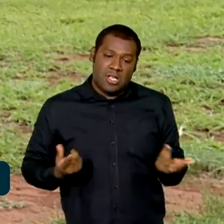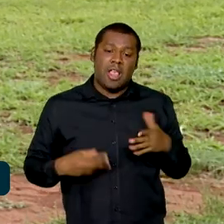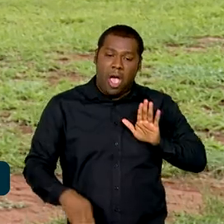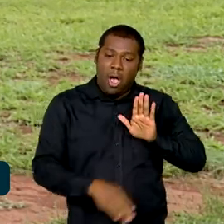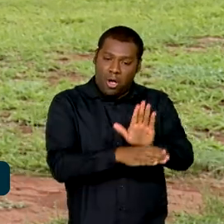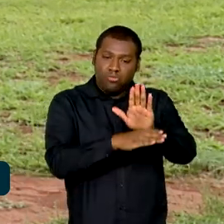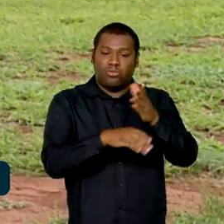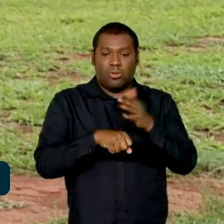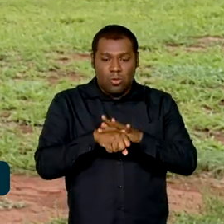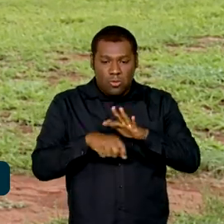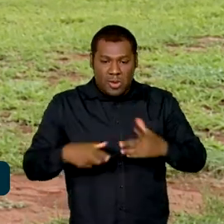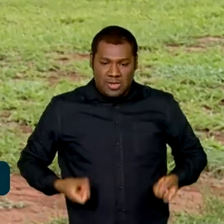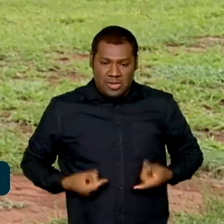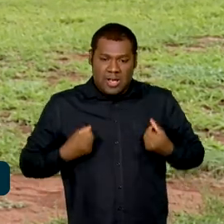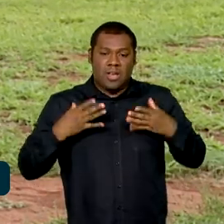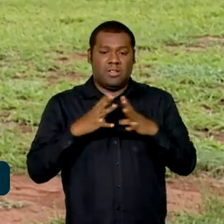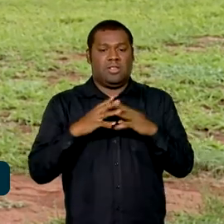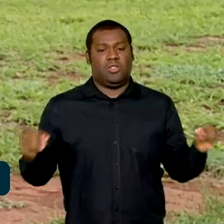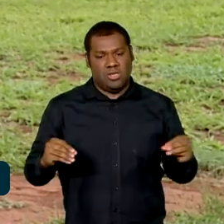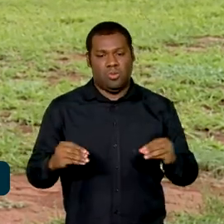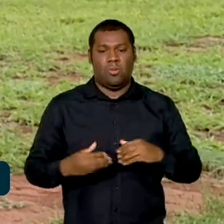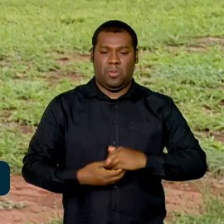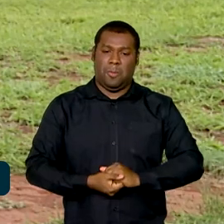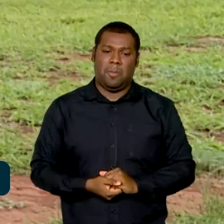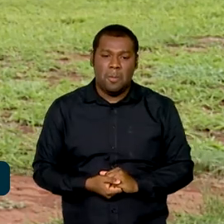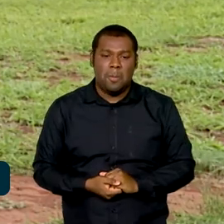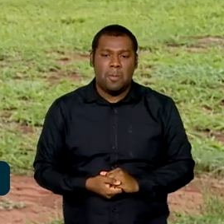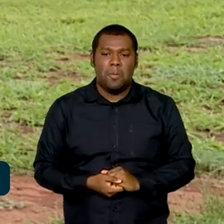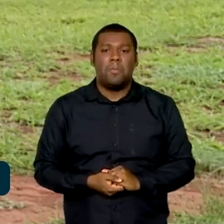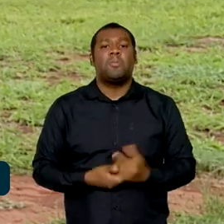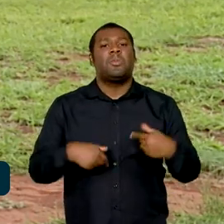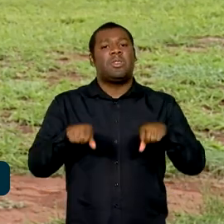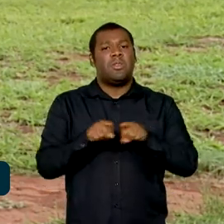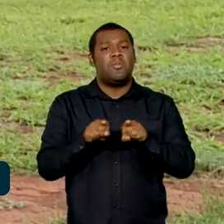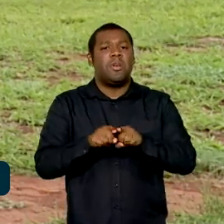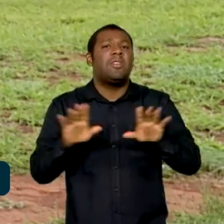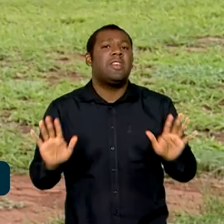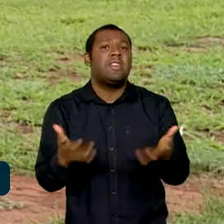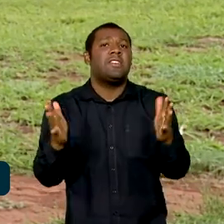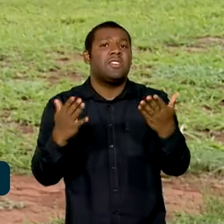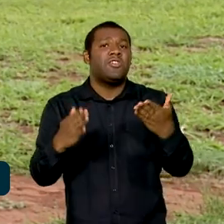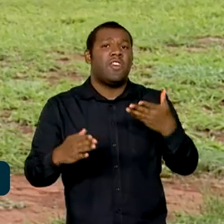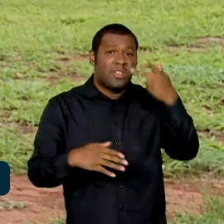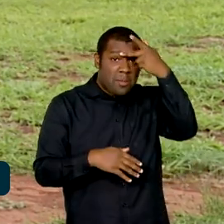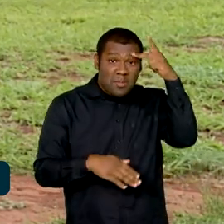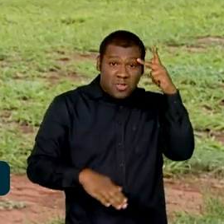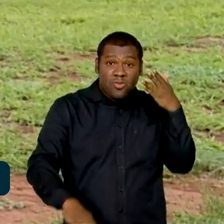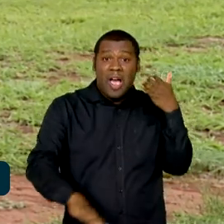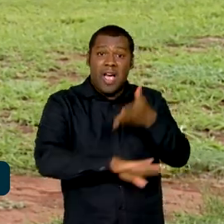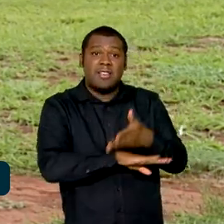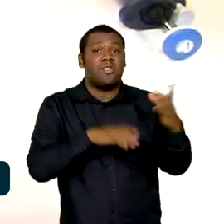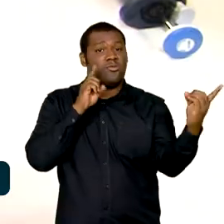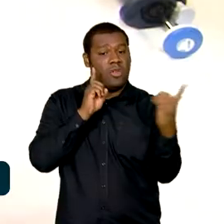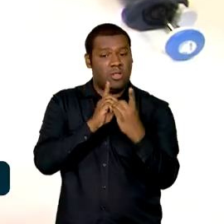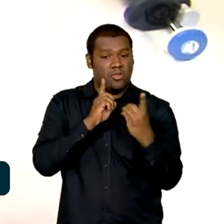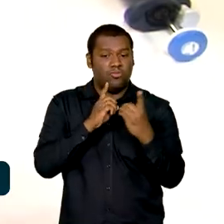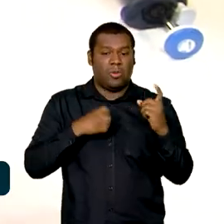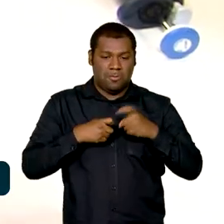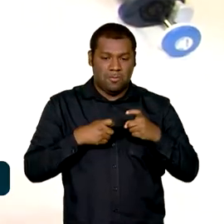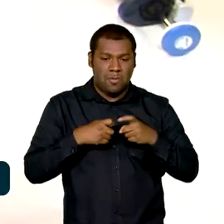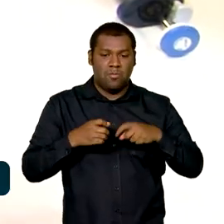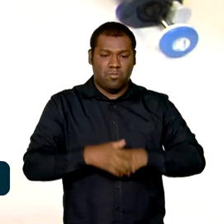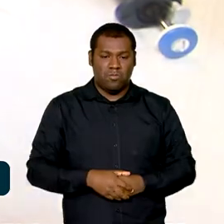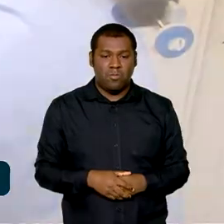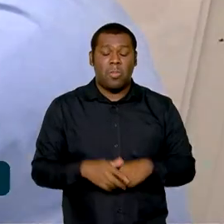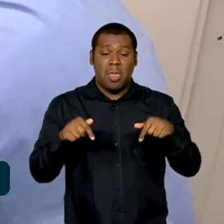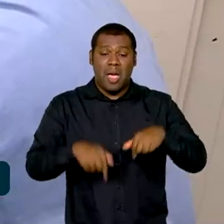mortalidade dos diferentes tipos de câncer, além da promoção do acesso ao cuidado integral. O Brasil